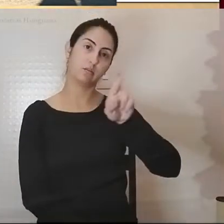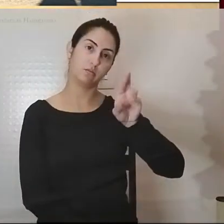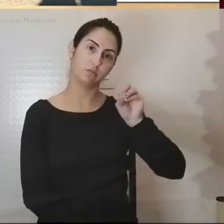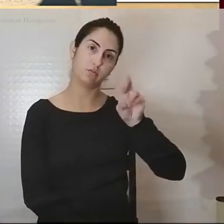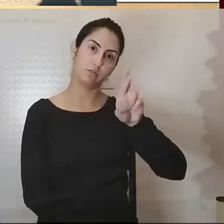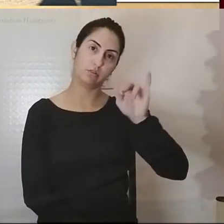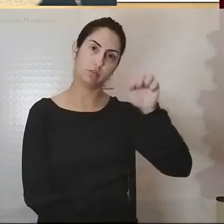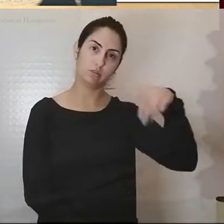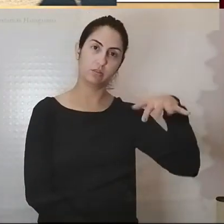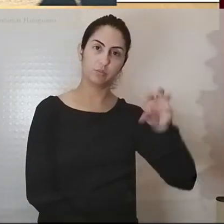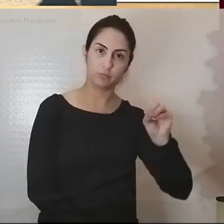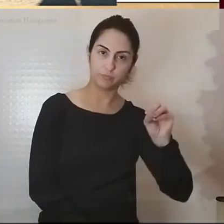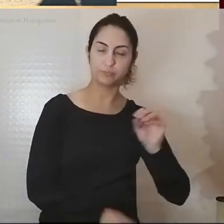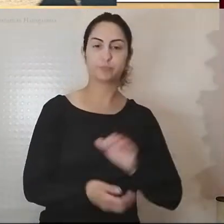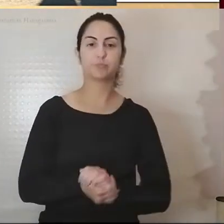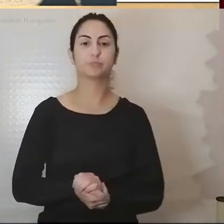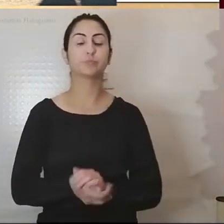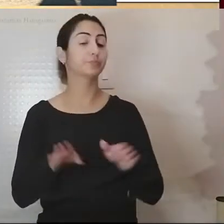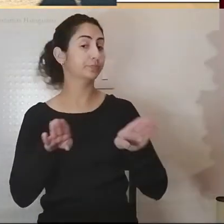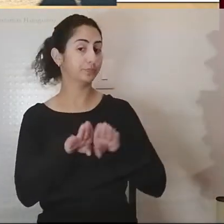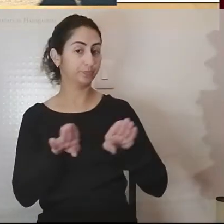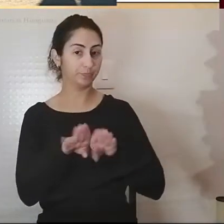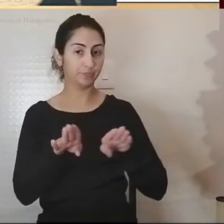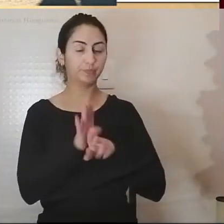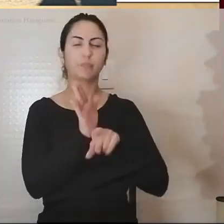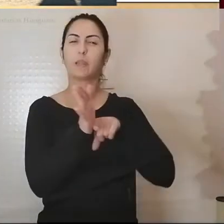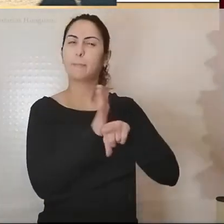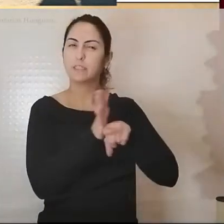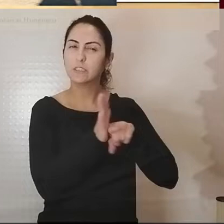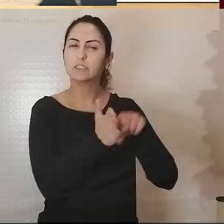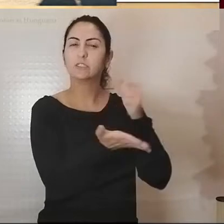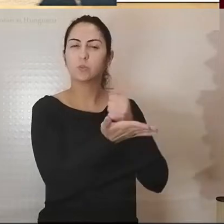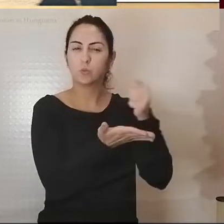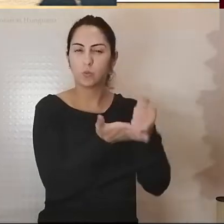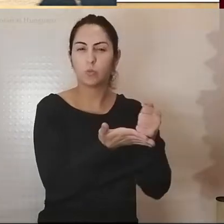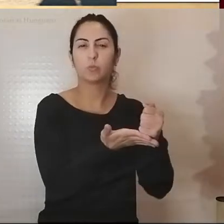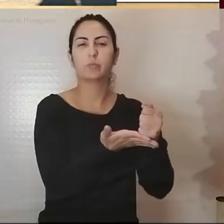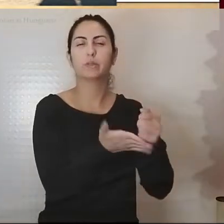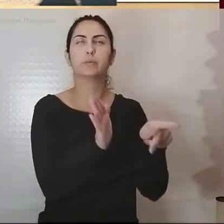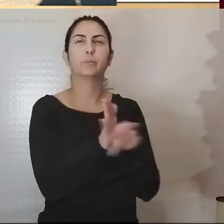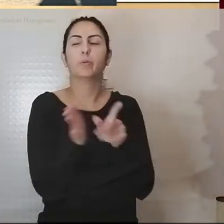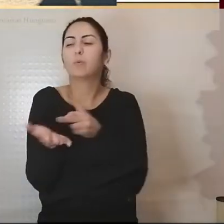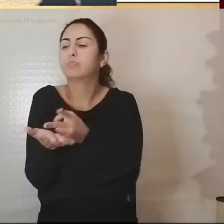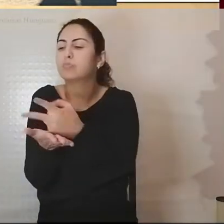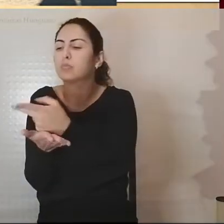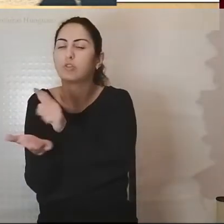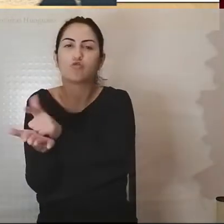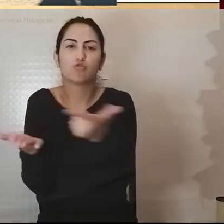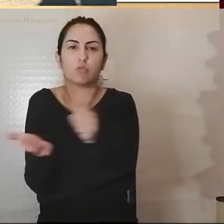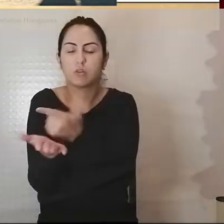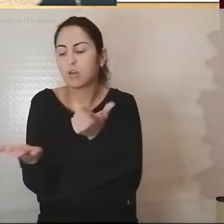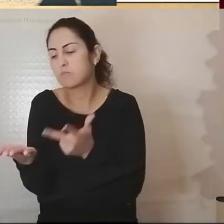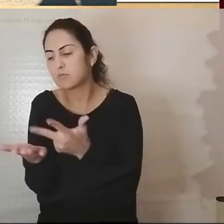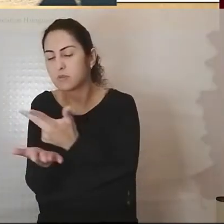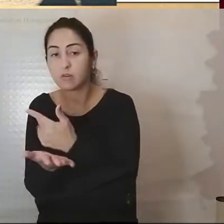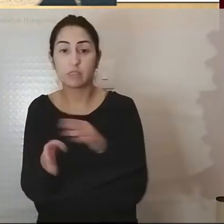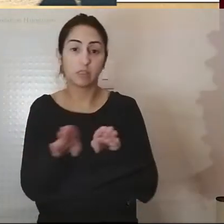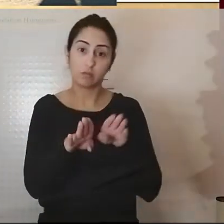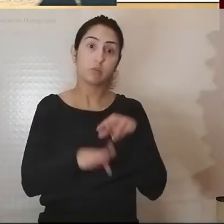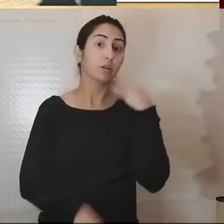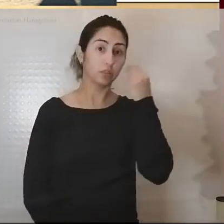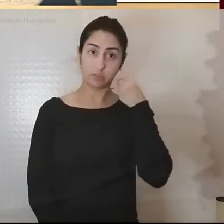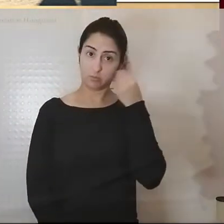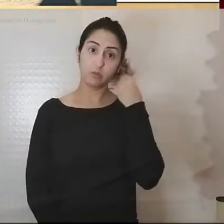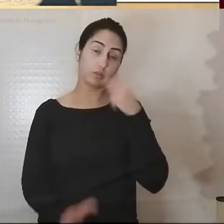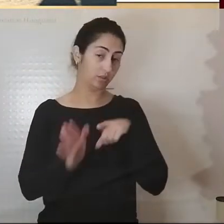e também, a partir da pesquisa documental, fragmentos de jornais, e das minhas próprias experiências de